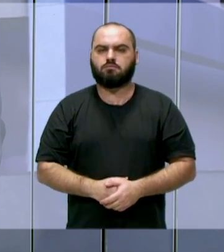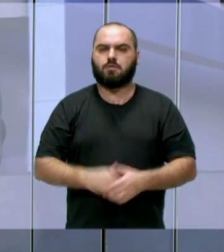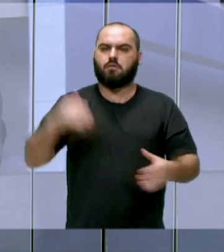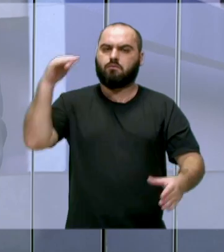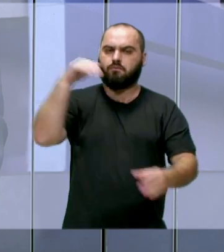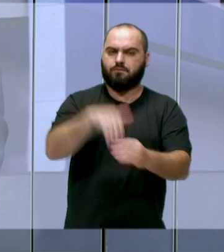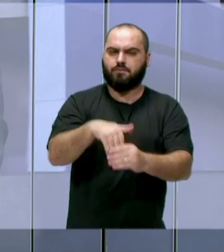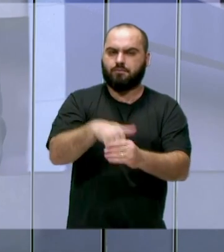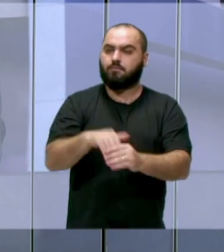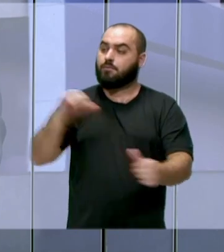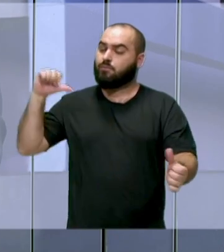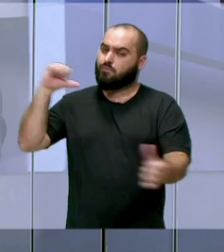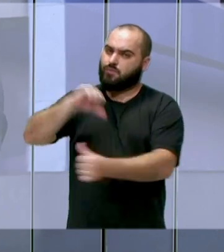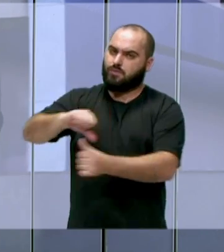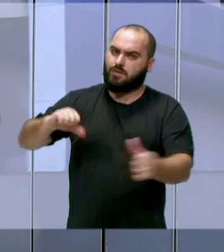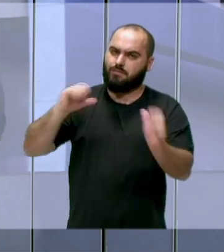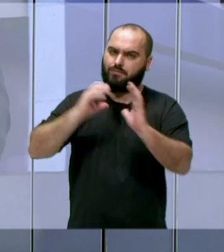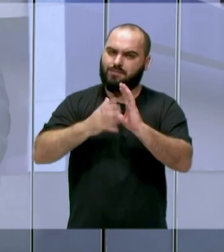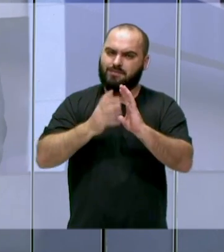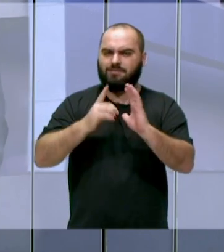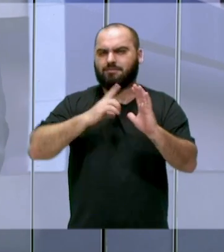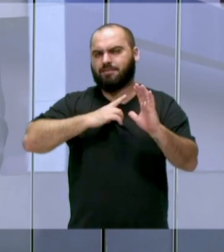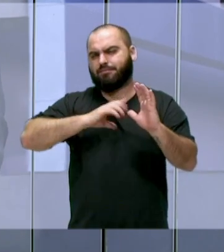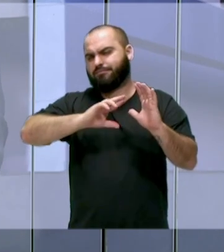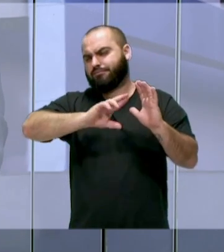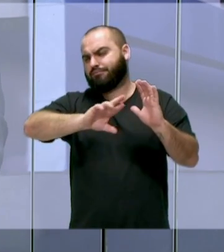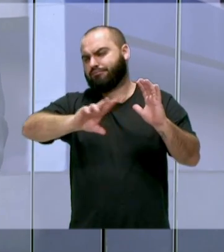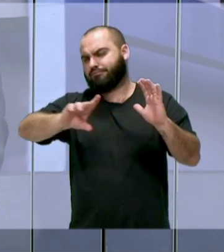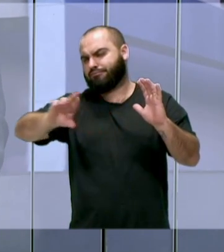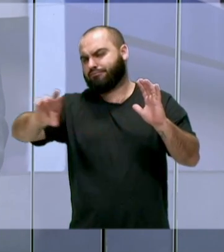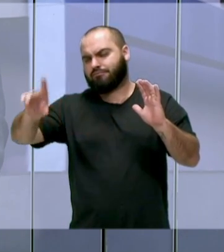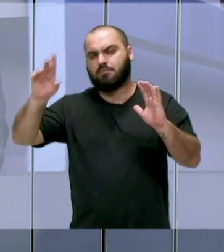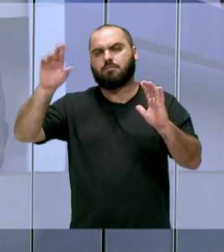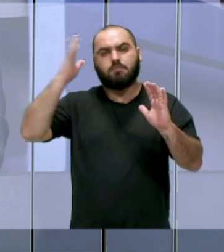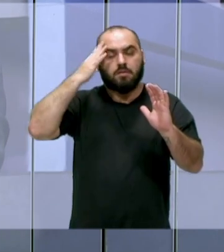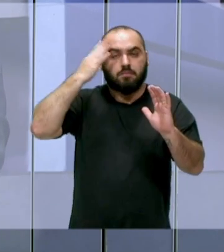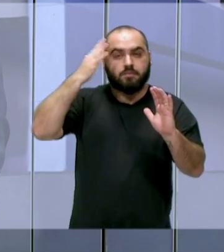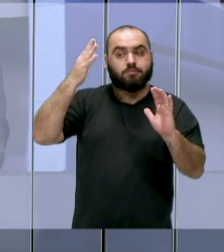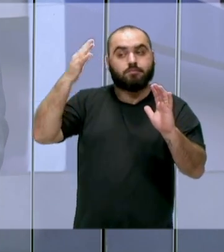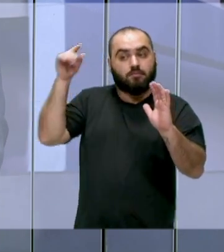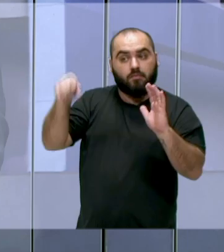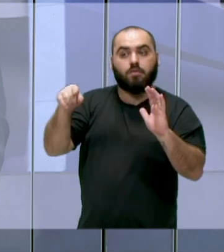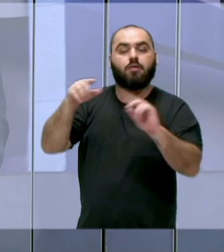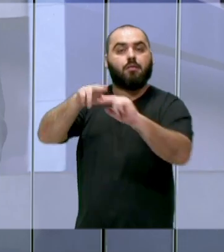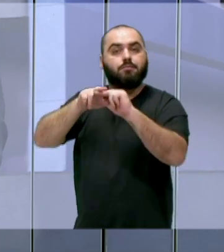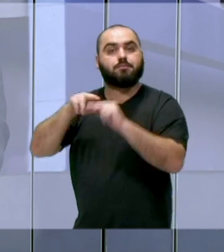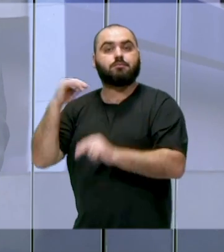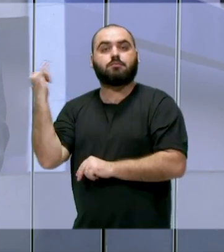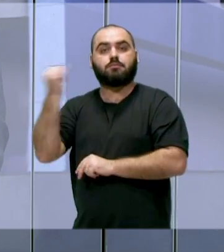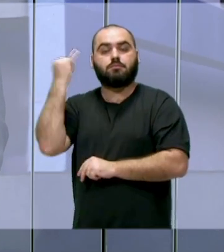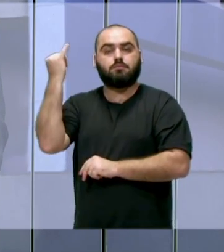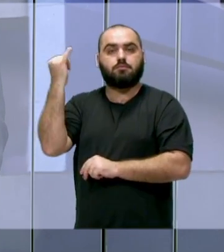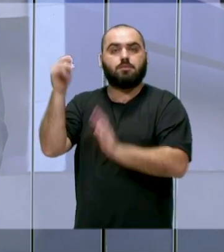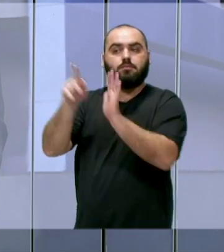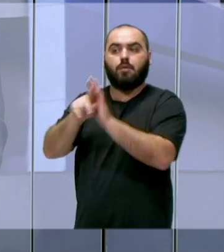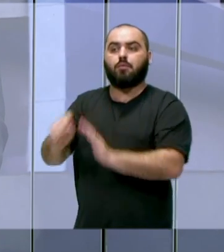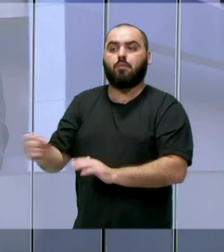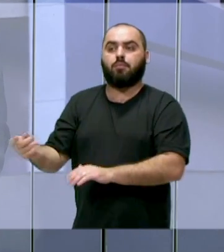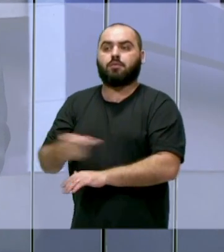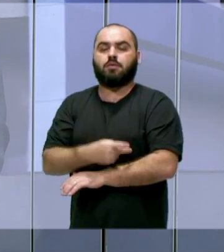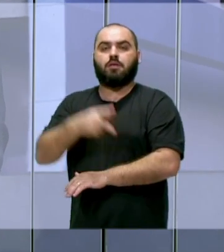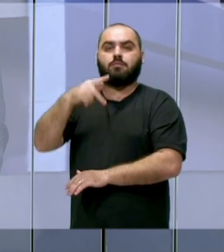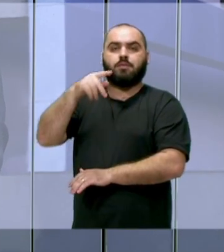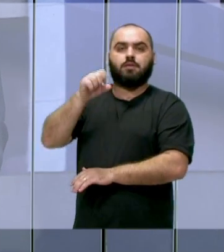eleições também eu troquei de partido, porque é uma série de fatores, entre elas essa, a importância do revezamento, da oportunidade que o